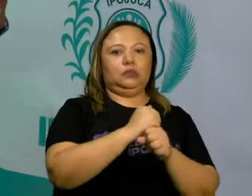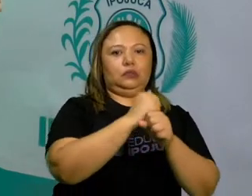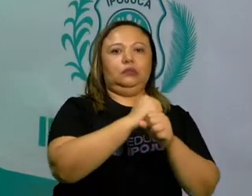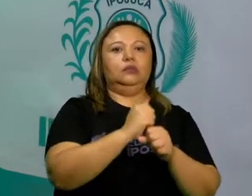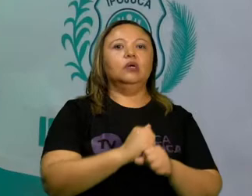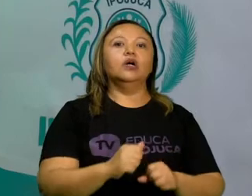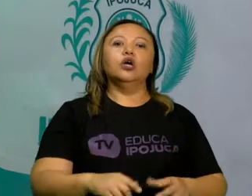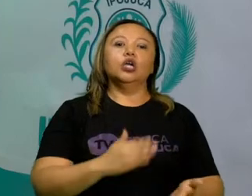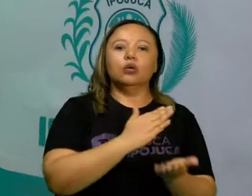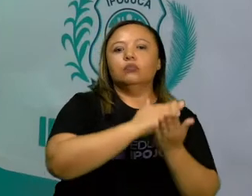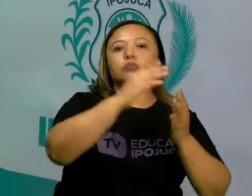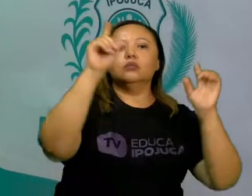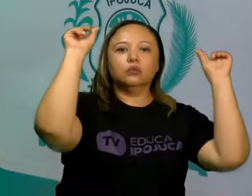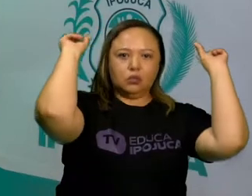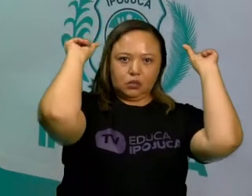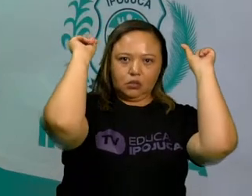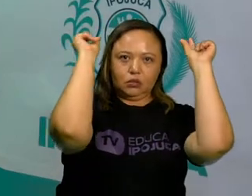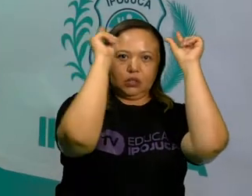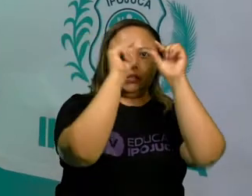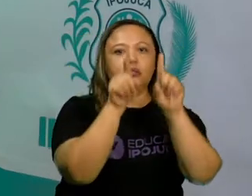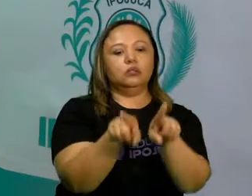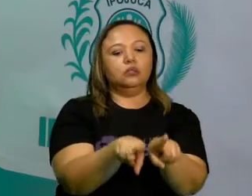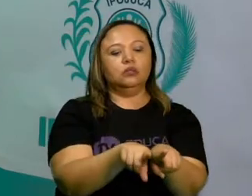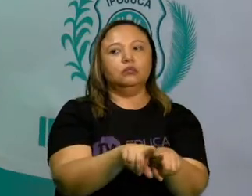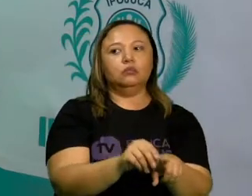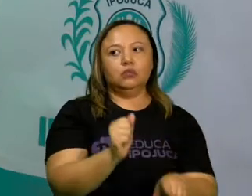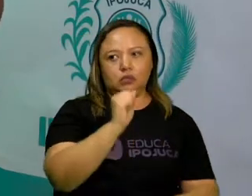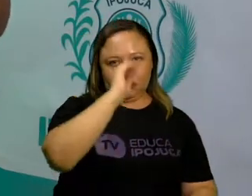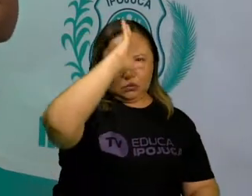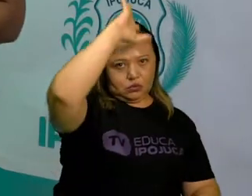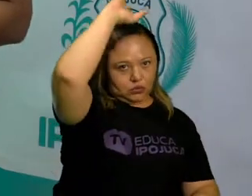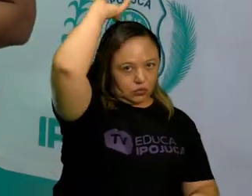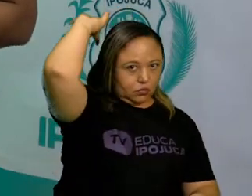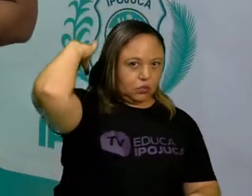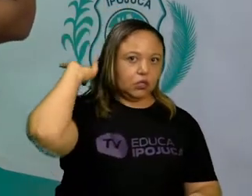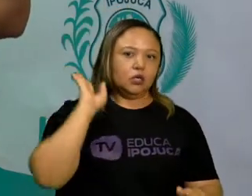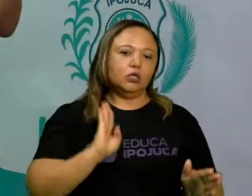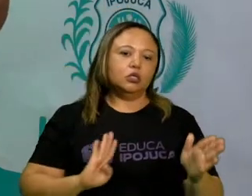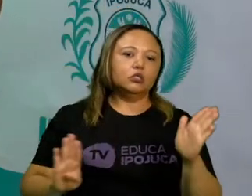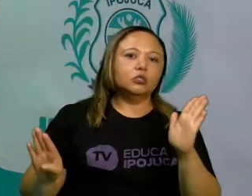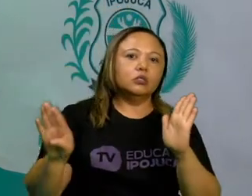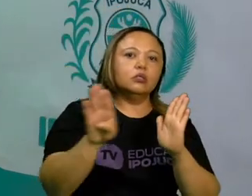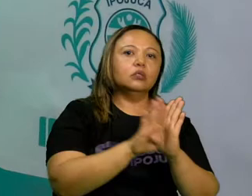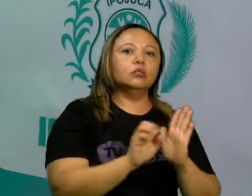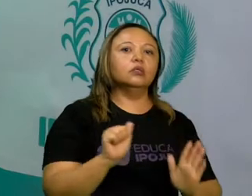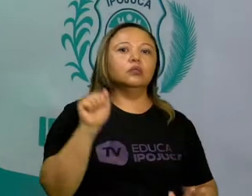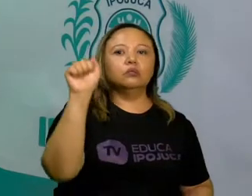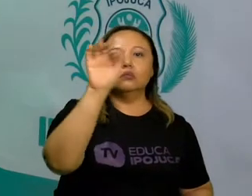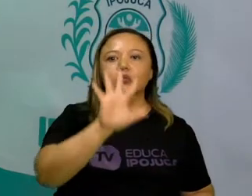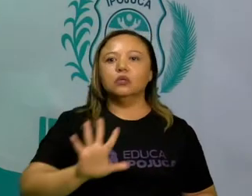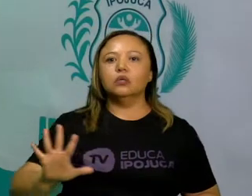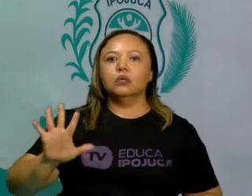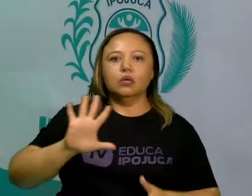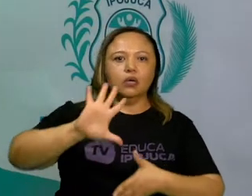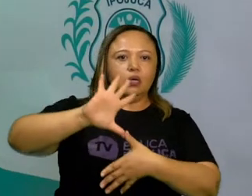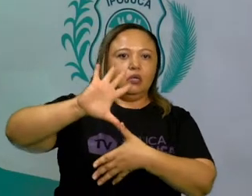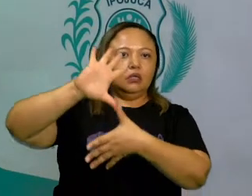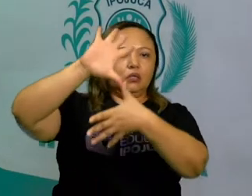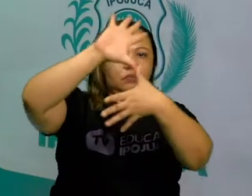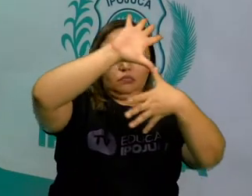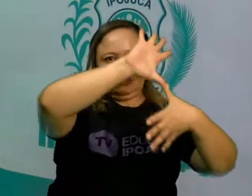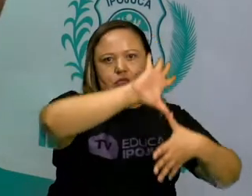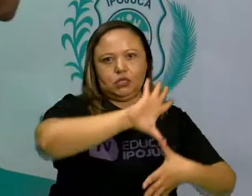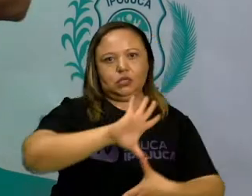espalhar por toda a Europa e depois chegando até as Américas. Os índios, eles praticavam um jogo